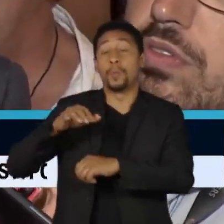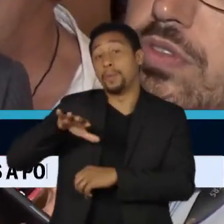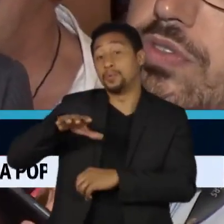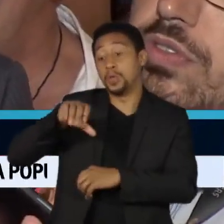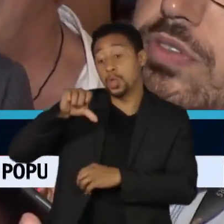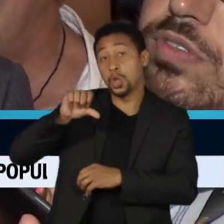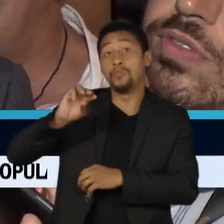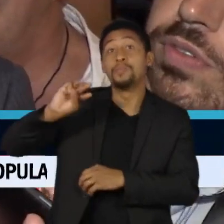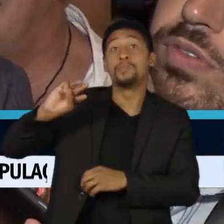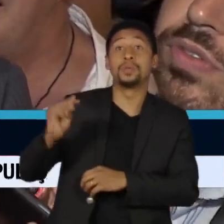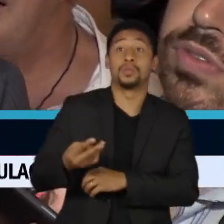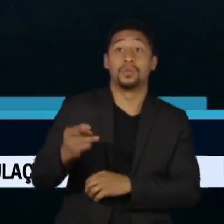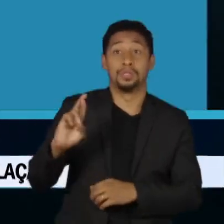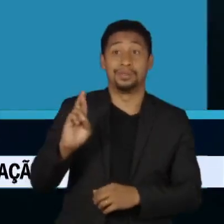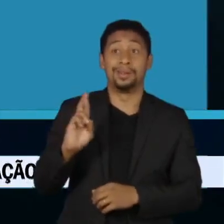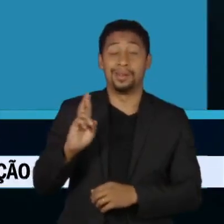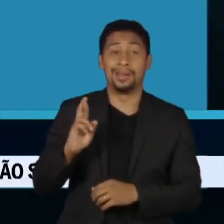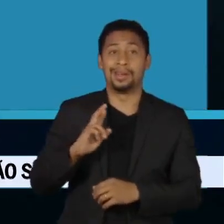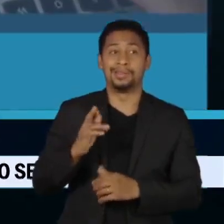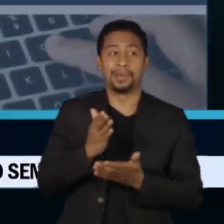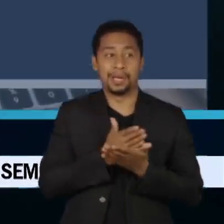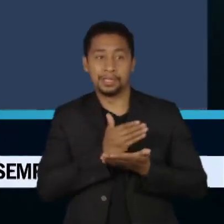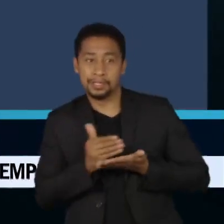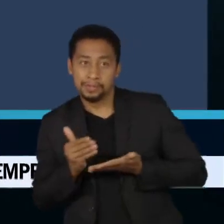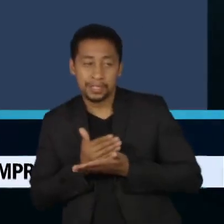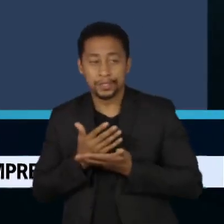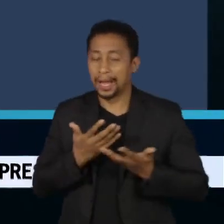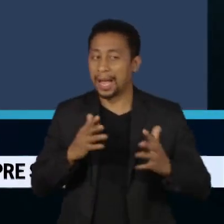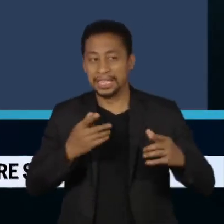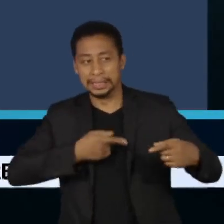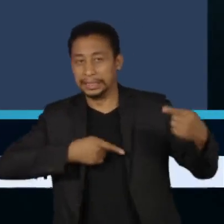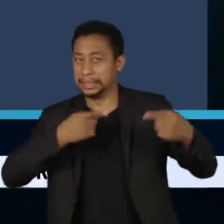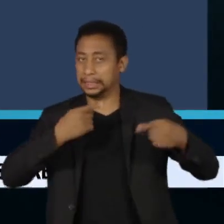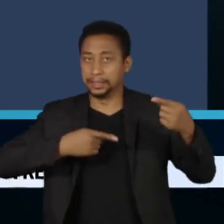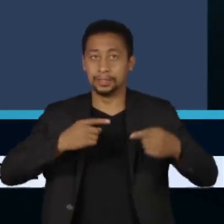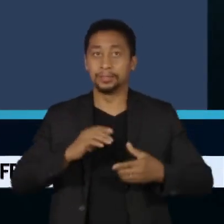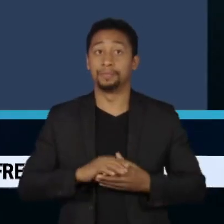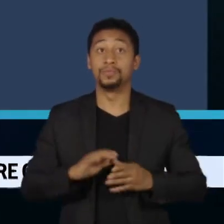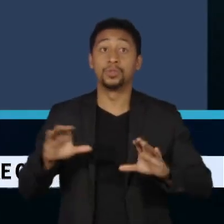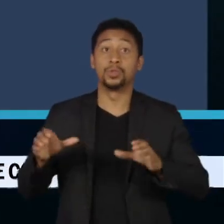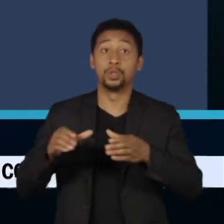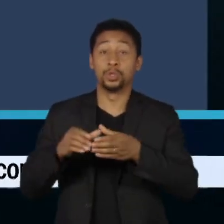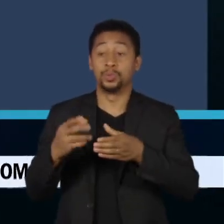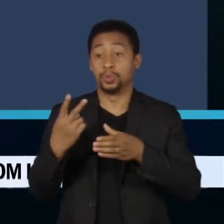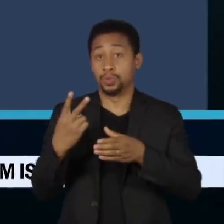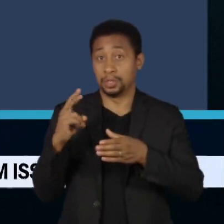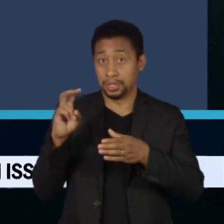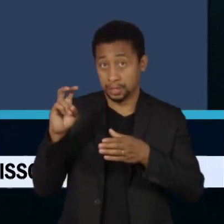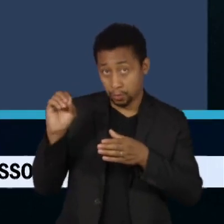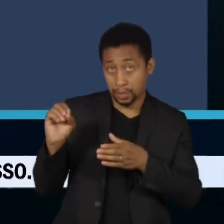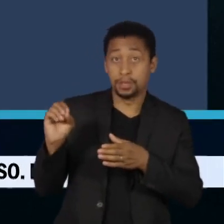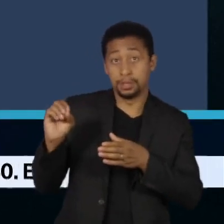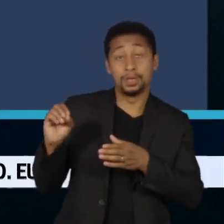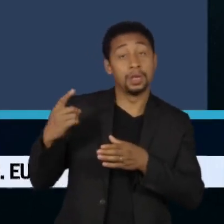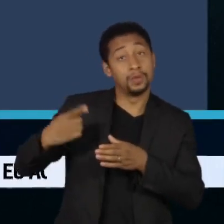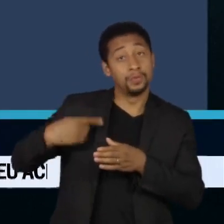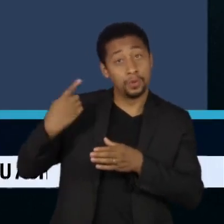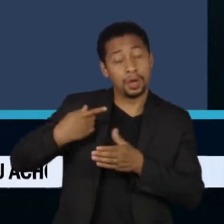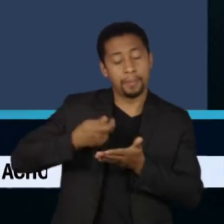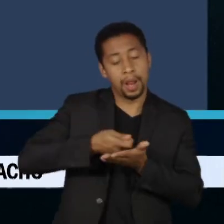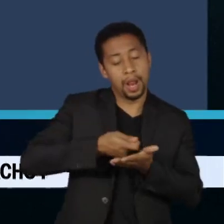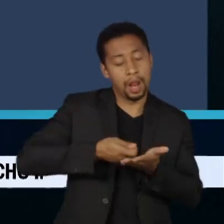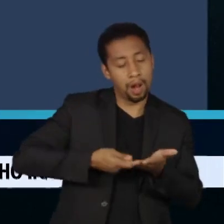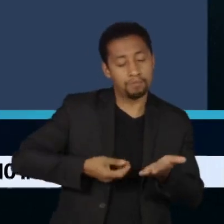9 milhões de reais. Nesta quarta-feira, um grupo de 250 advogados divulgou uma